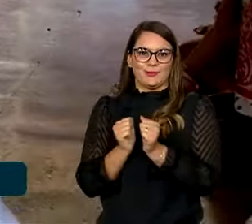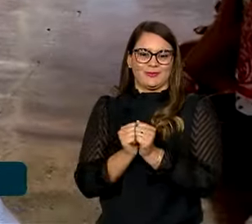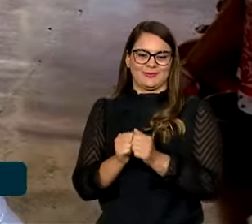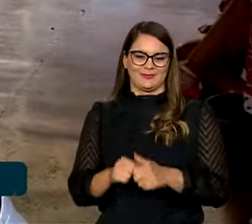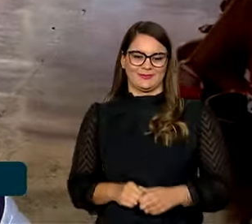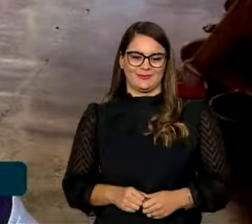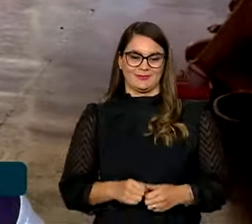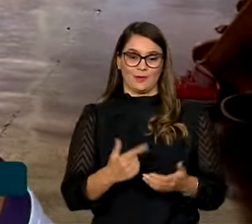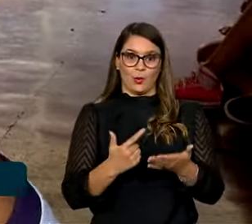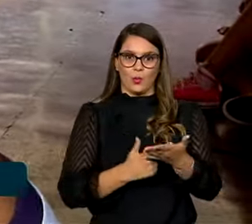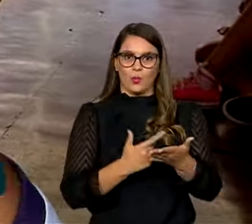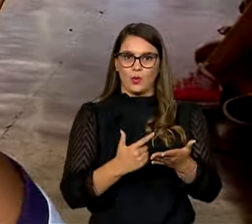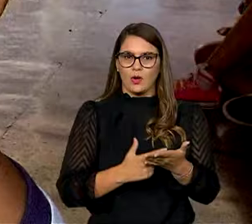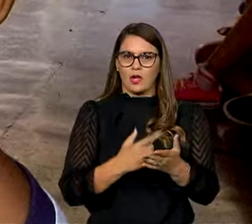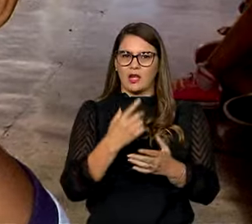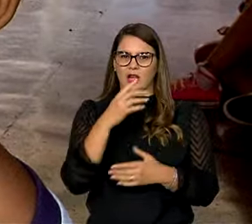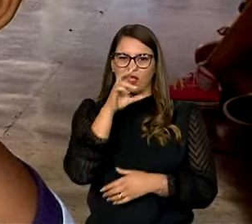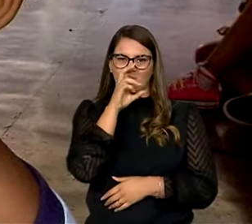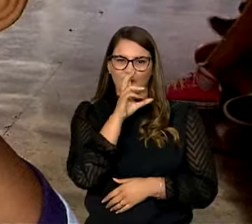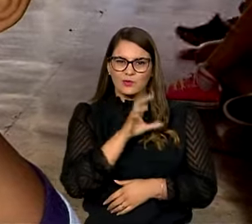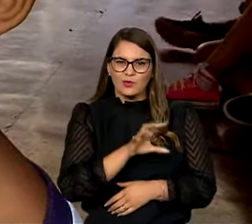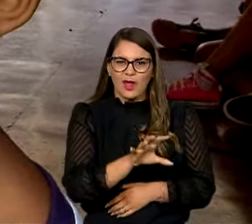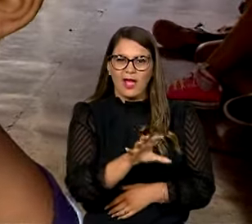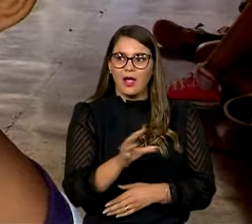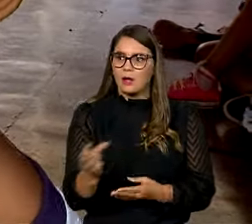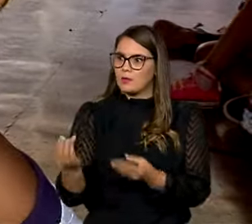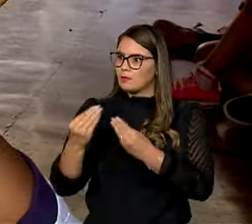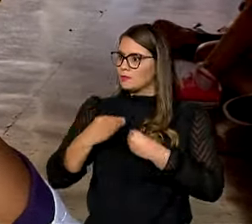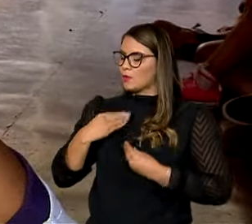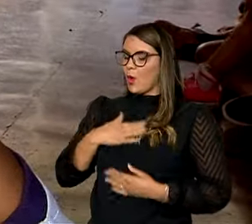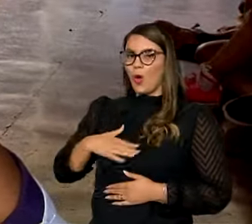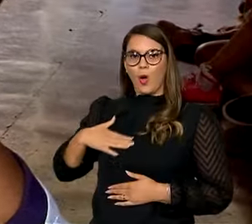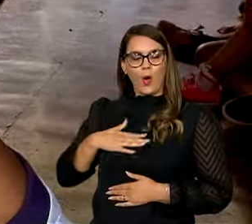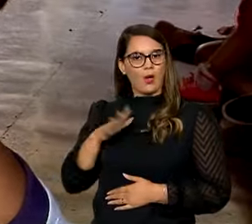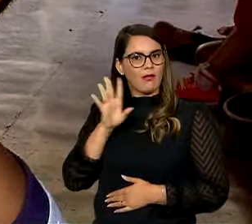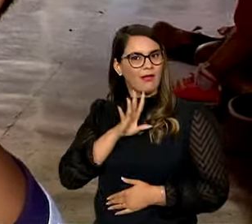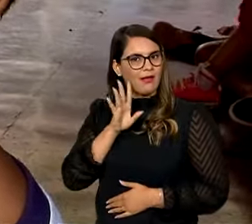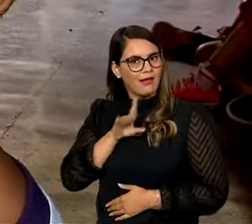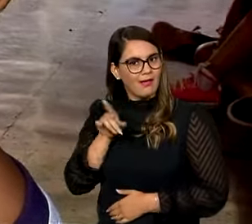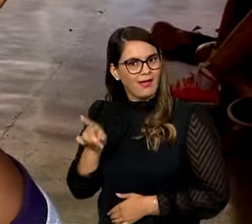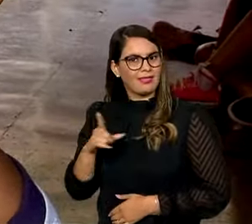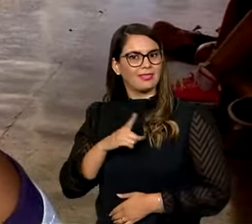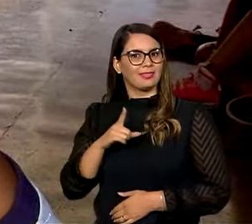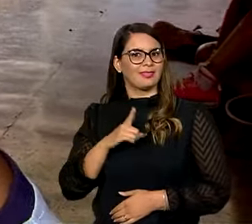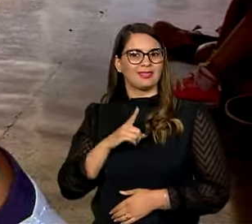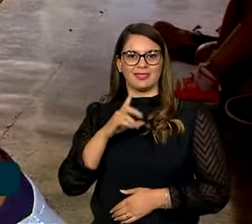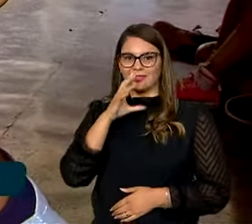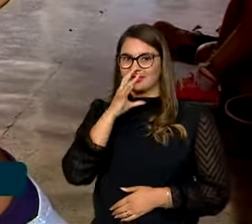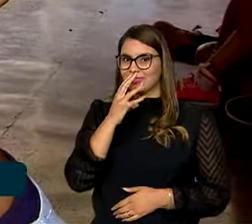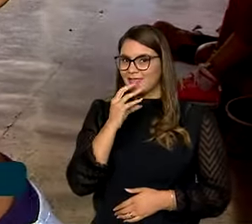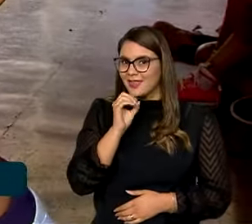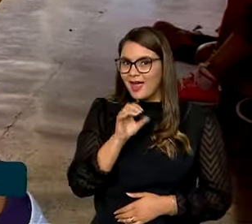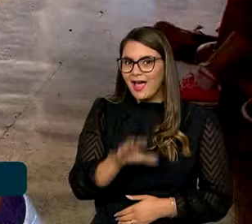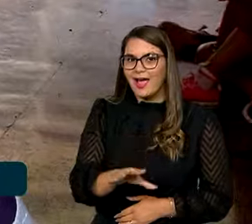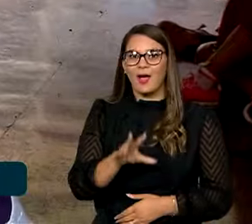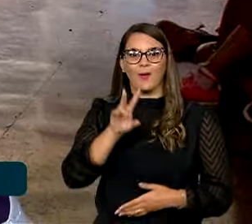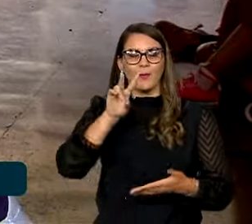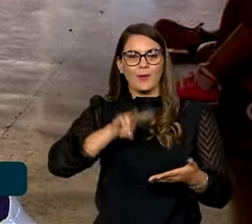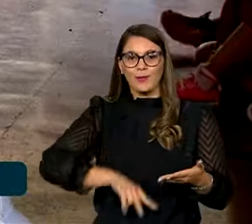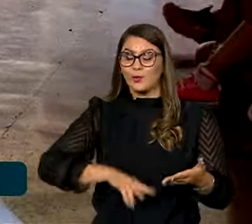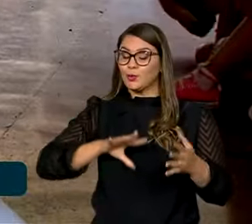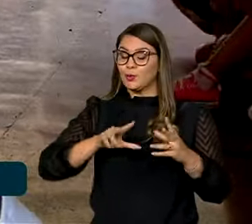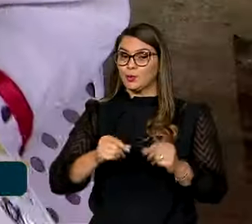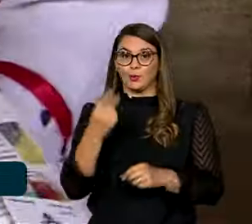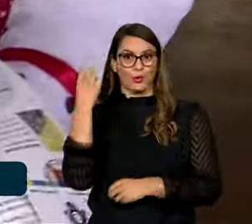Um livro do dragão que minha professora me entregou. Eu gosto muito dele, é muito legal. Tem um monte de dragões. Eu li ele em em